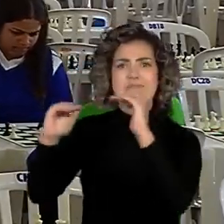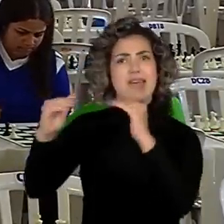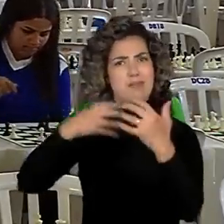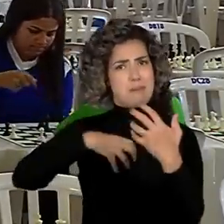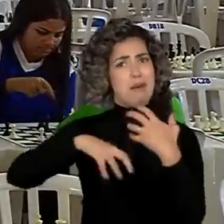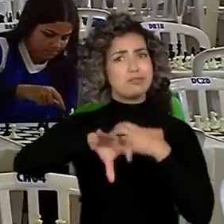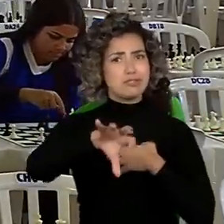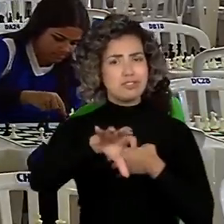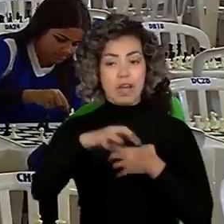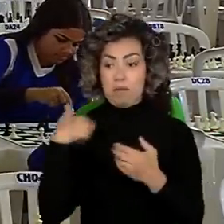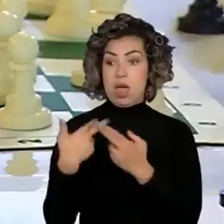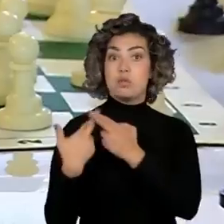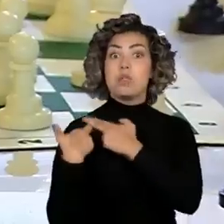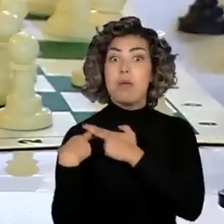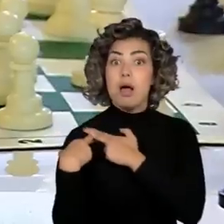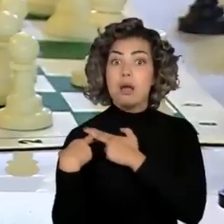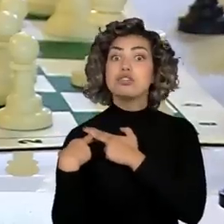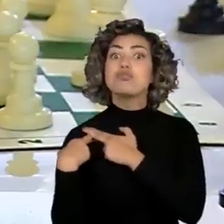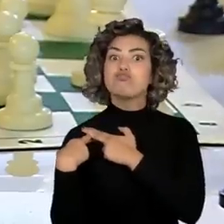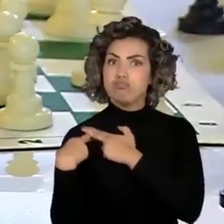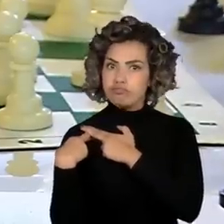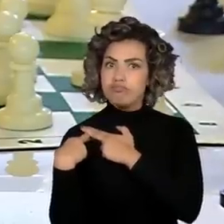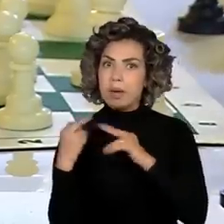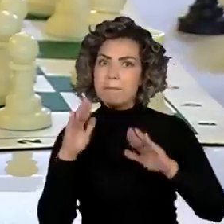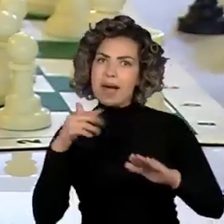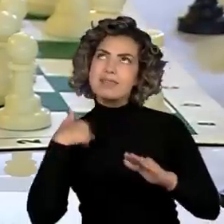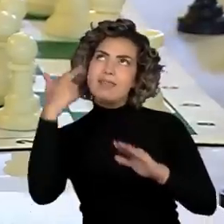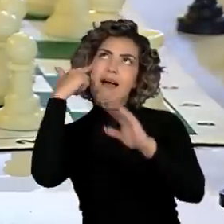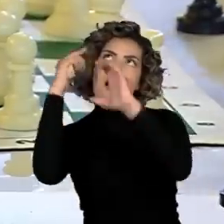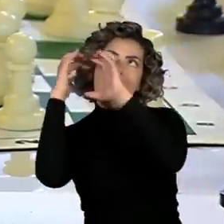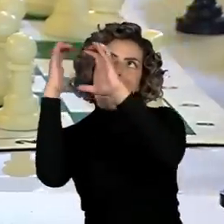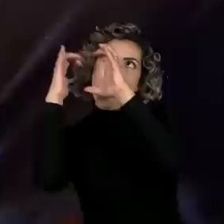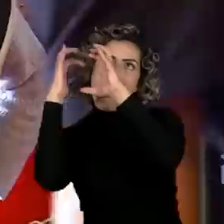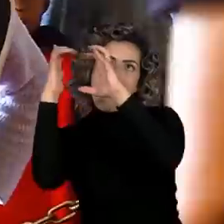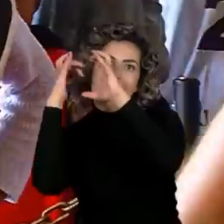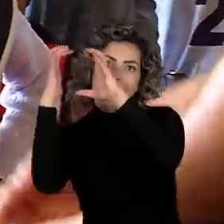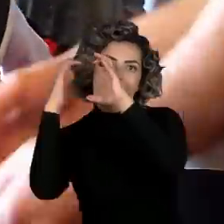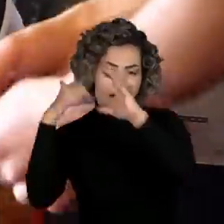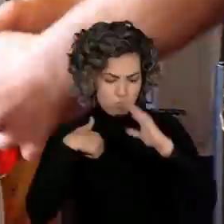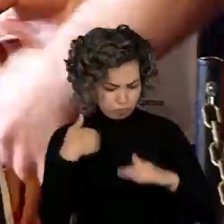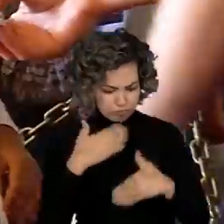responsabilidade e, acima de tudo, desenvolvimento cognitivo e pessoal dela também.